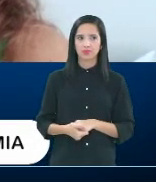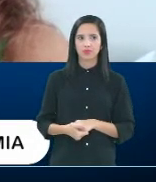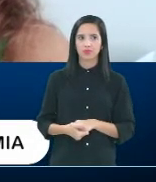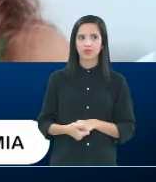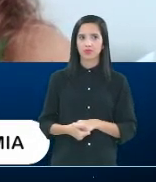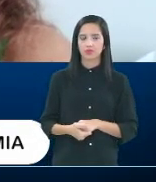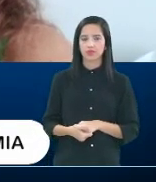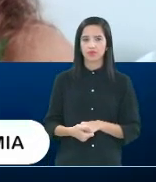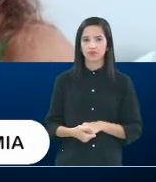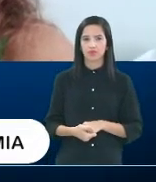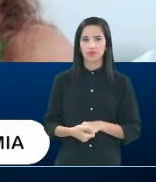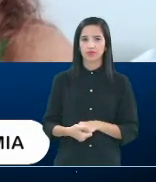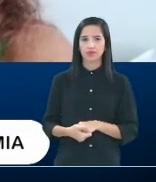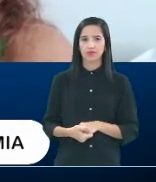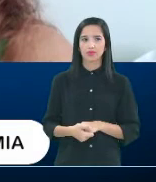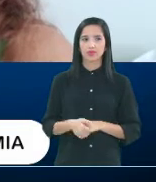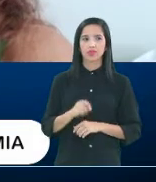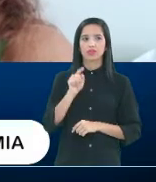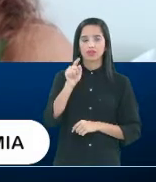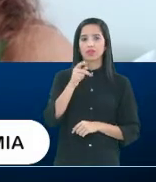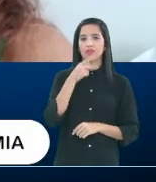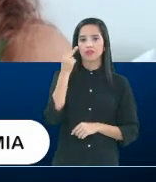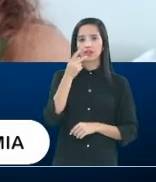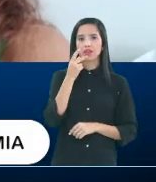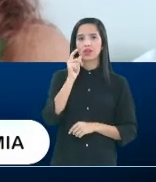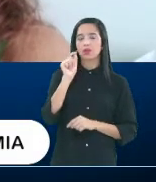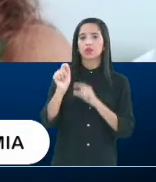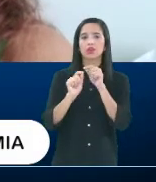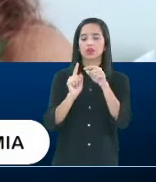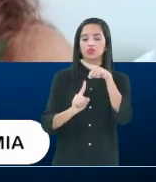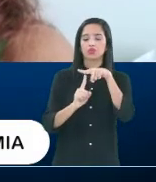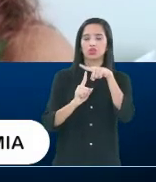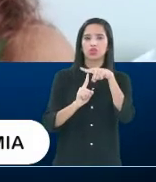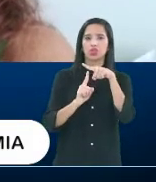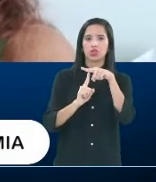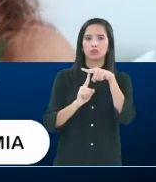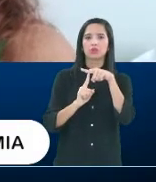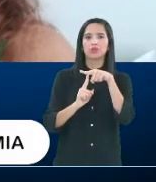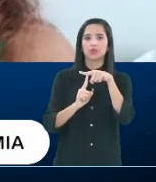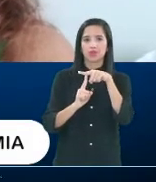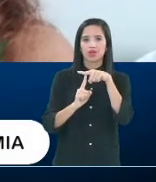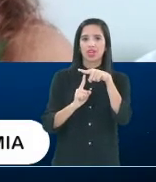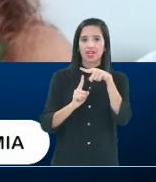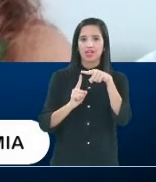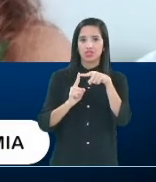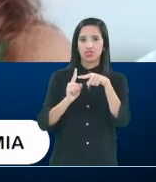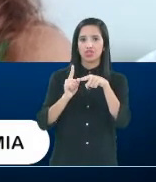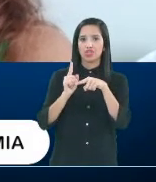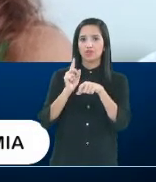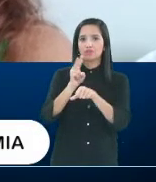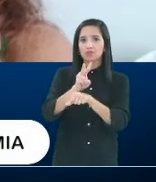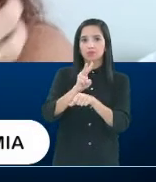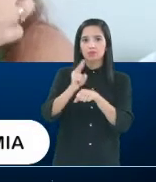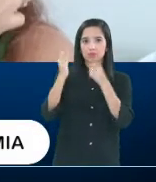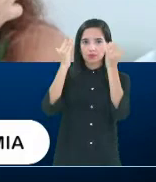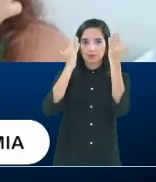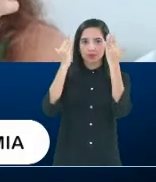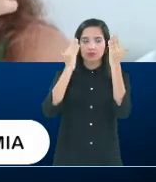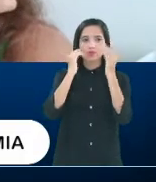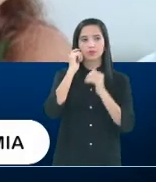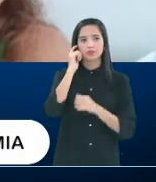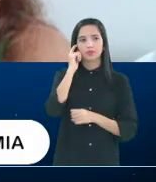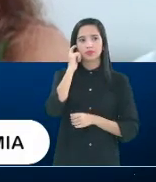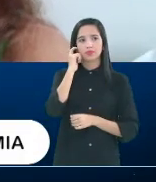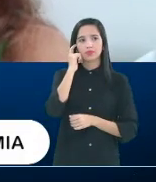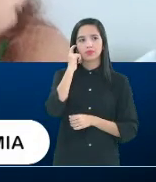a, que abordagem da psicologia, talvez você, eu entendo que você esteja perguntando isso. Isso. Olha,